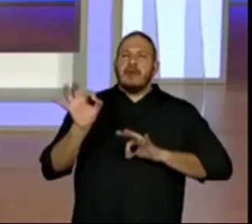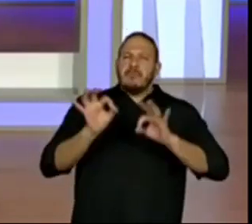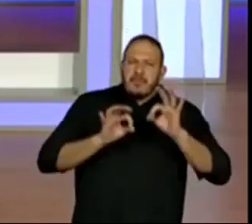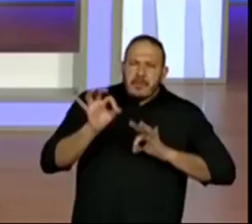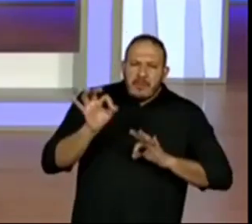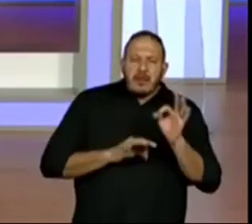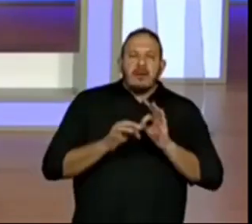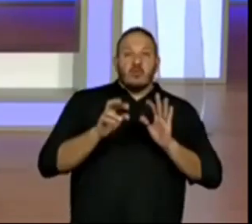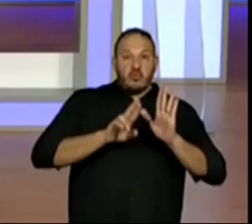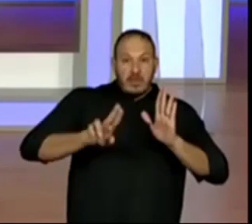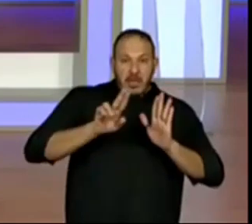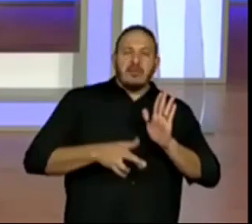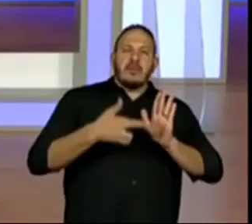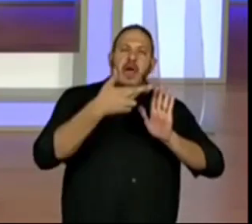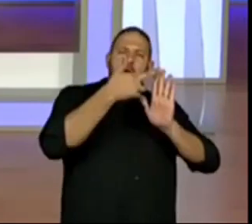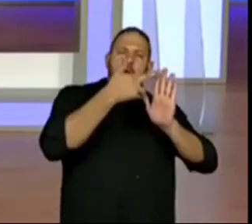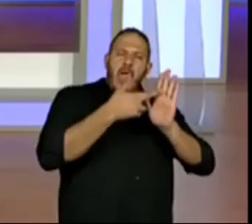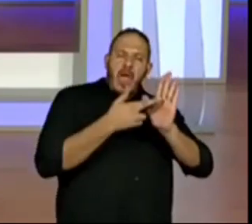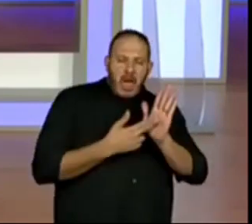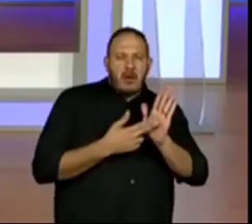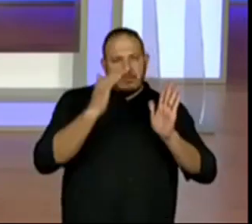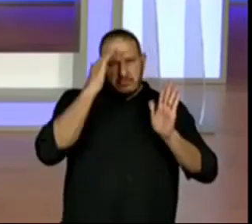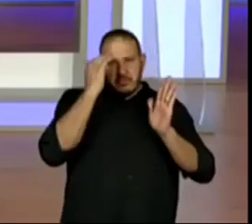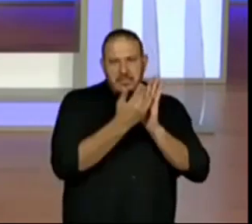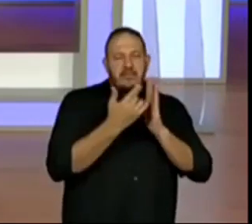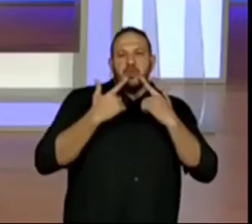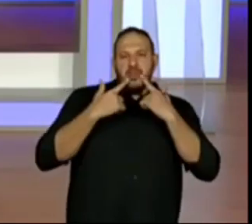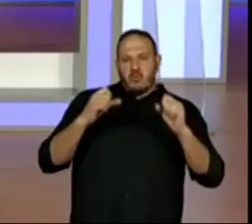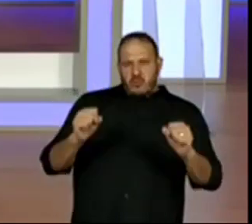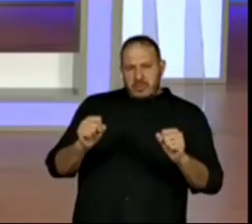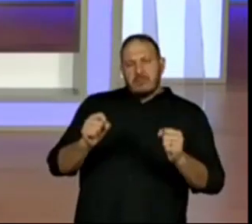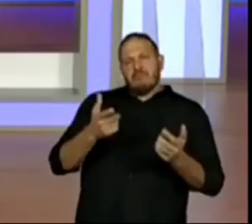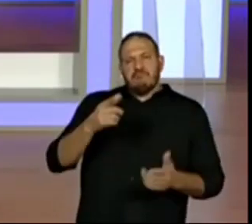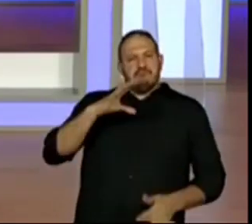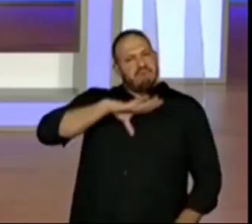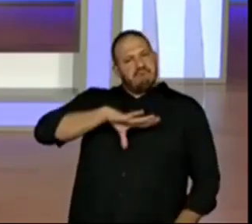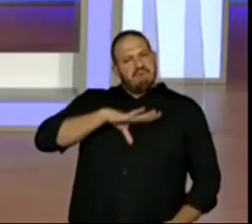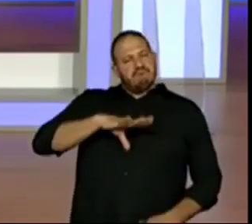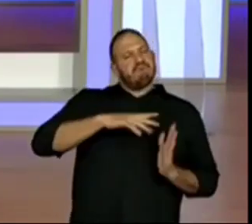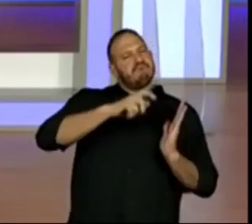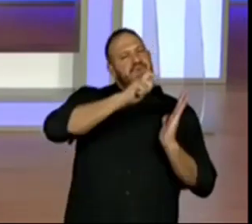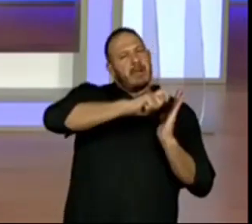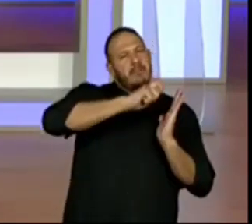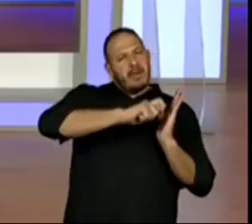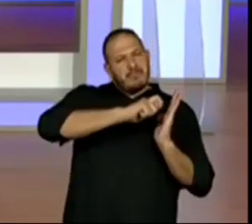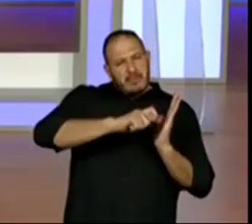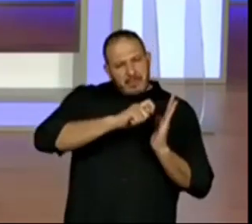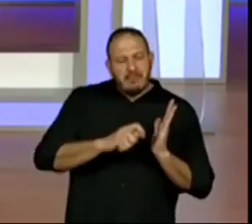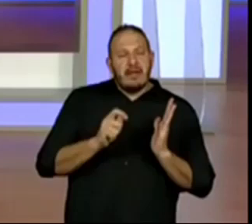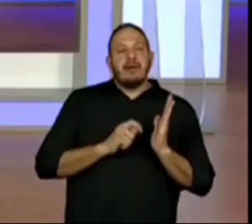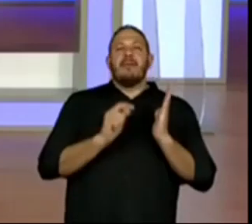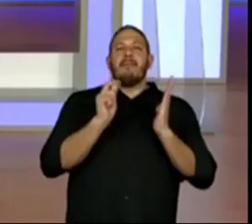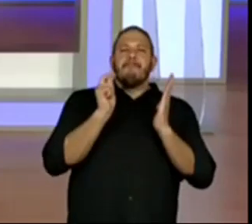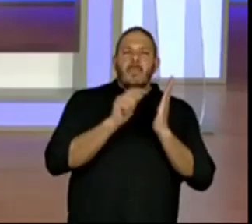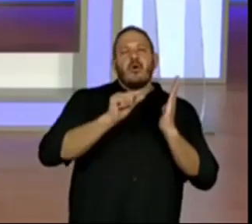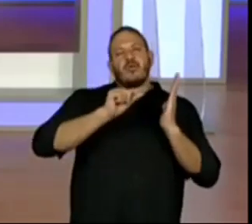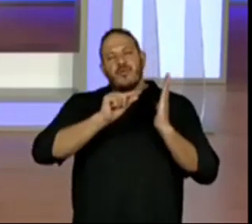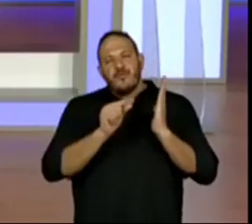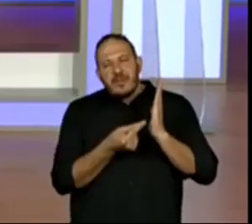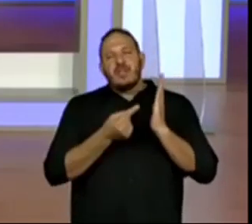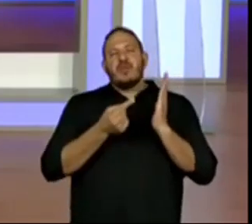de recursos linguísticos, ou seja, usar bem a língua portuguesa na escrita, pontuação e